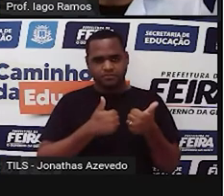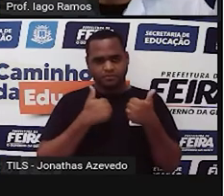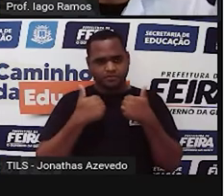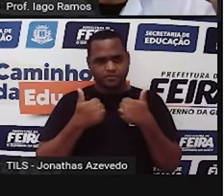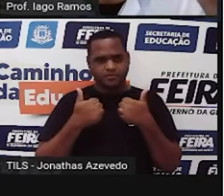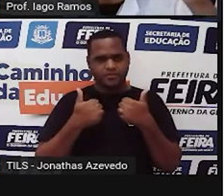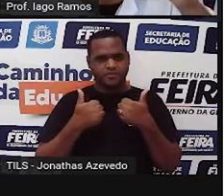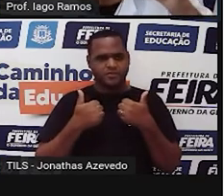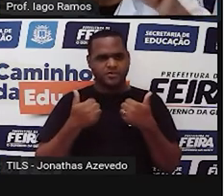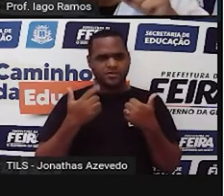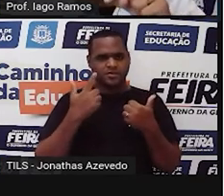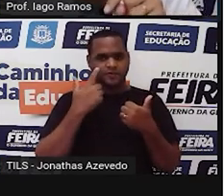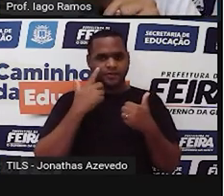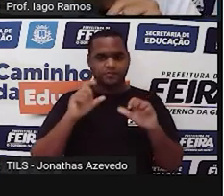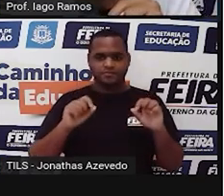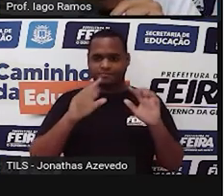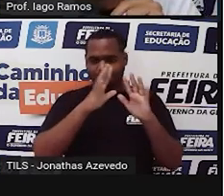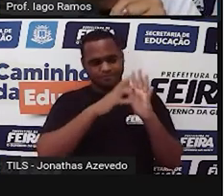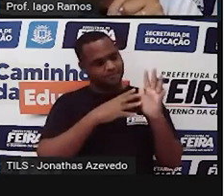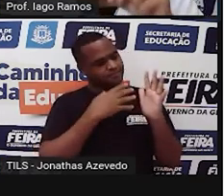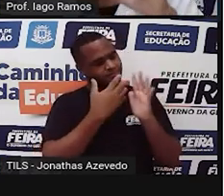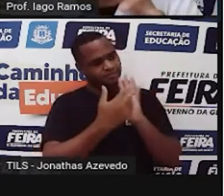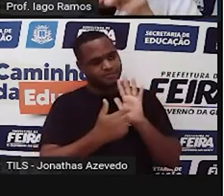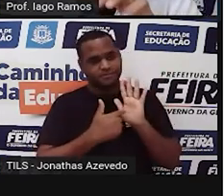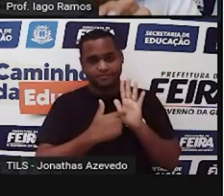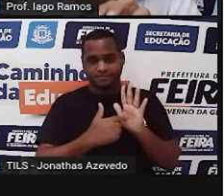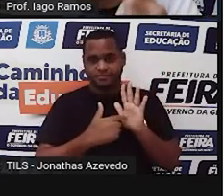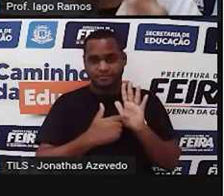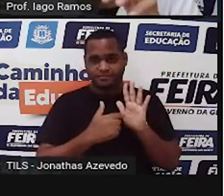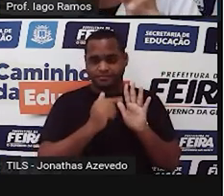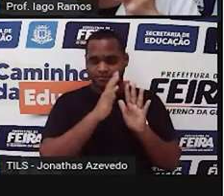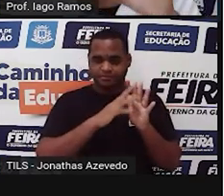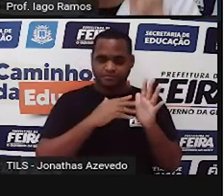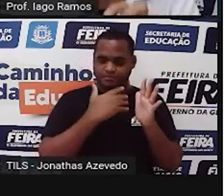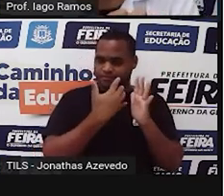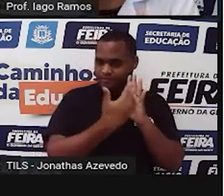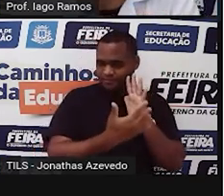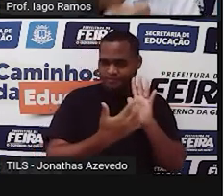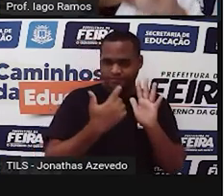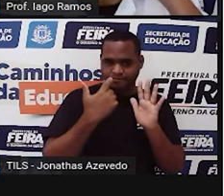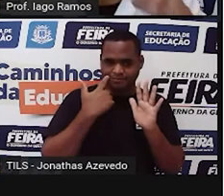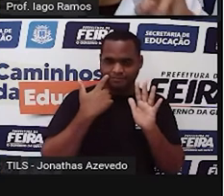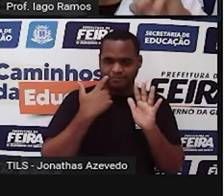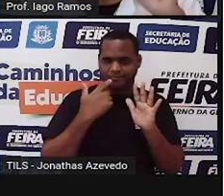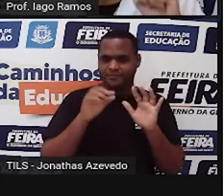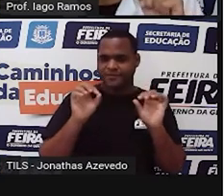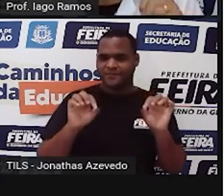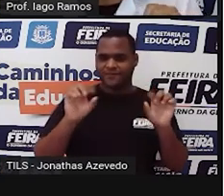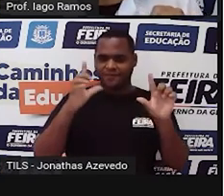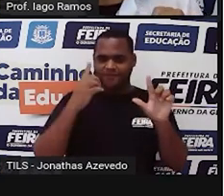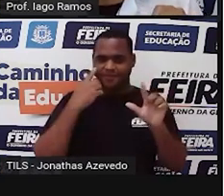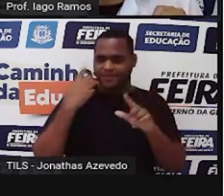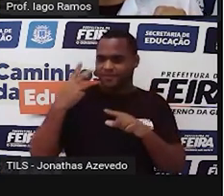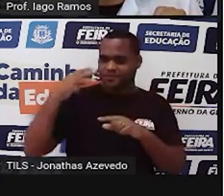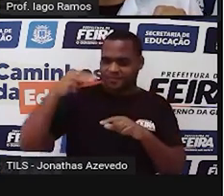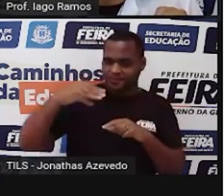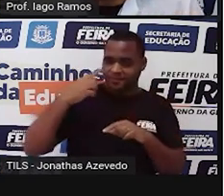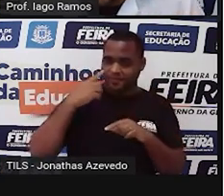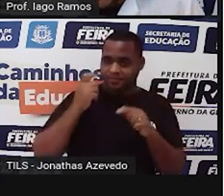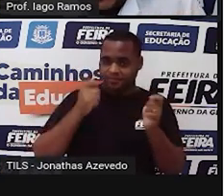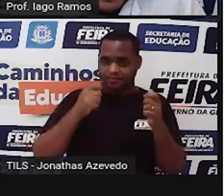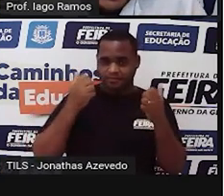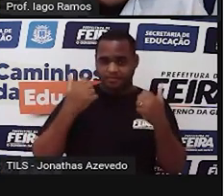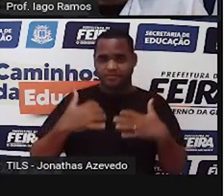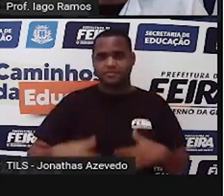Vou agora deixar a tabelinha, né, o esqueminha, tabelinha não, esqueminha e vai contar dois minutinhos para você fazer.